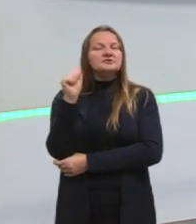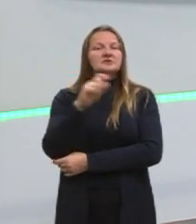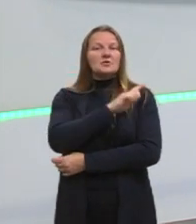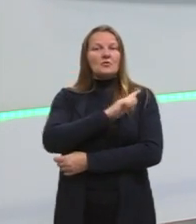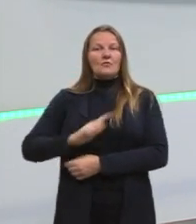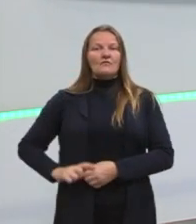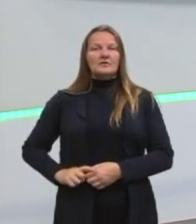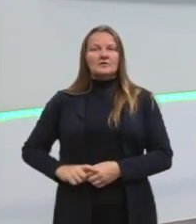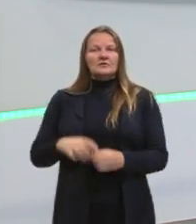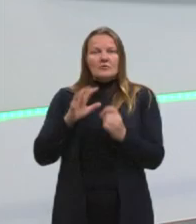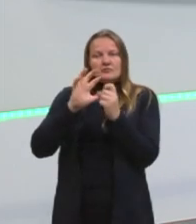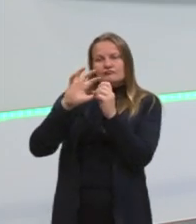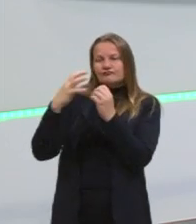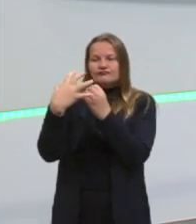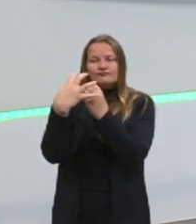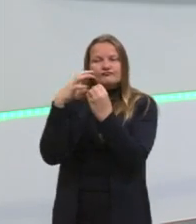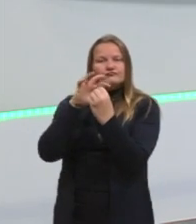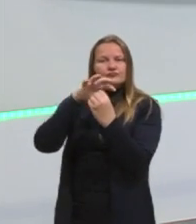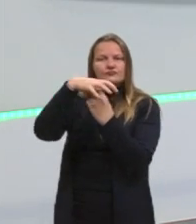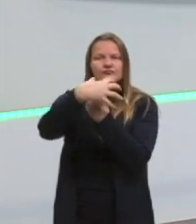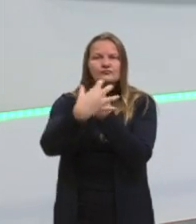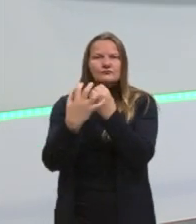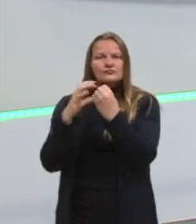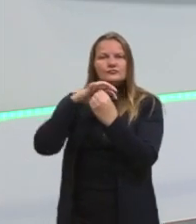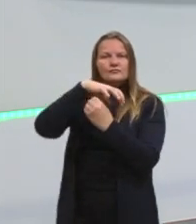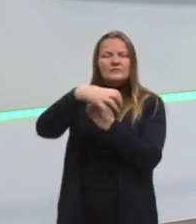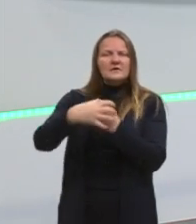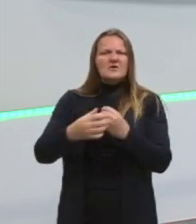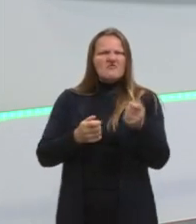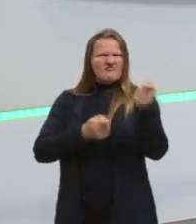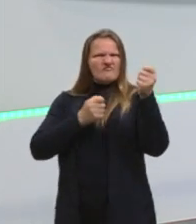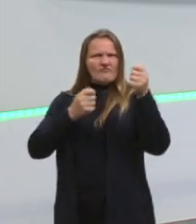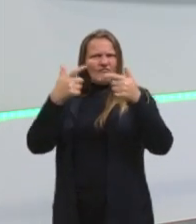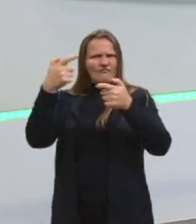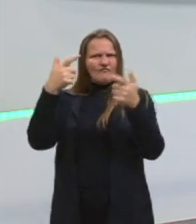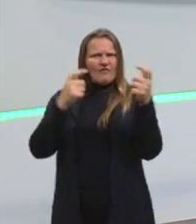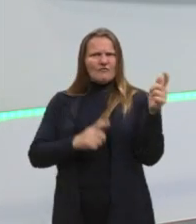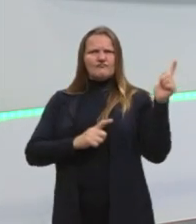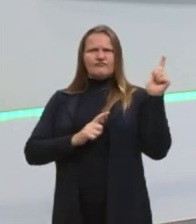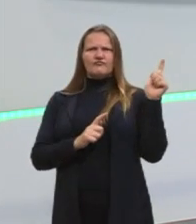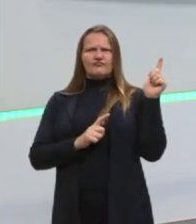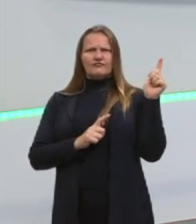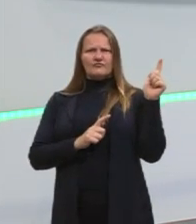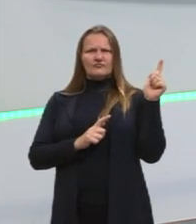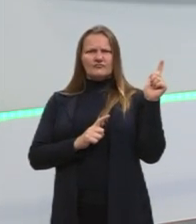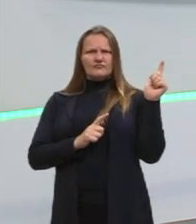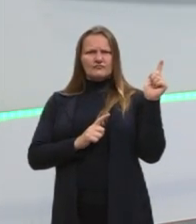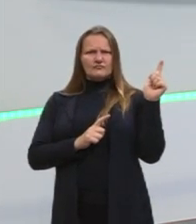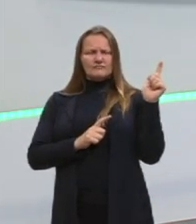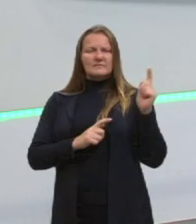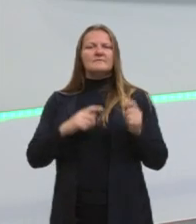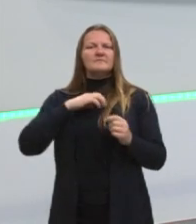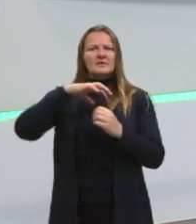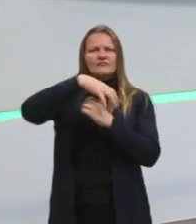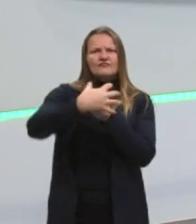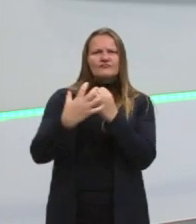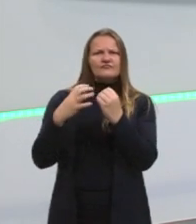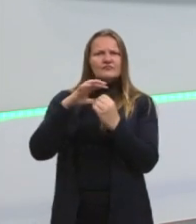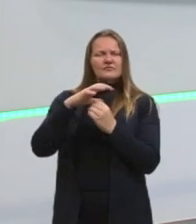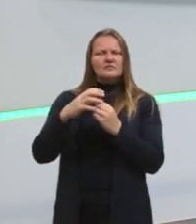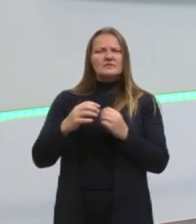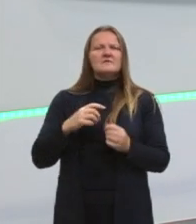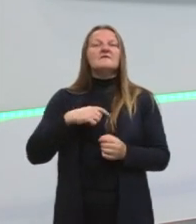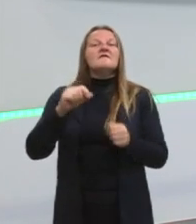entrincheirado, tinha soldados, pessoal com fuzil, tem foto do Brizola com metralhadora. E daí, eles fizeram uma